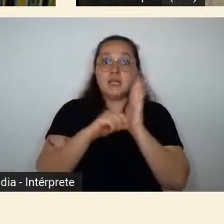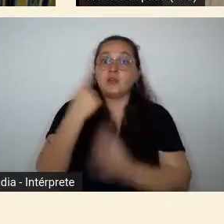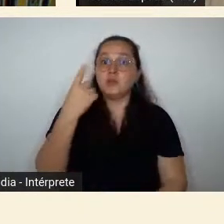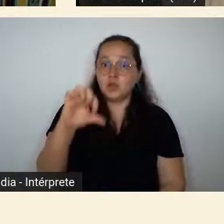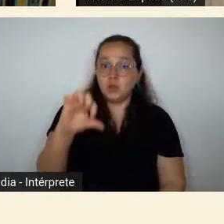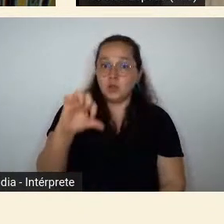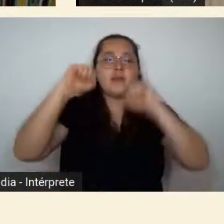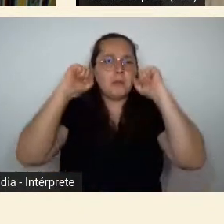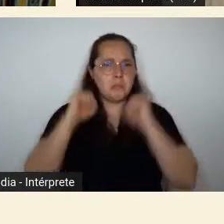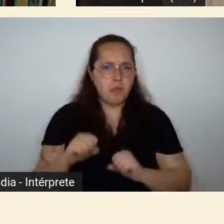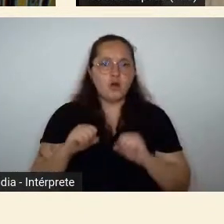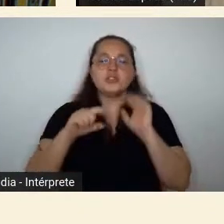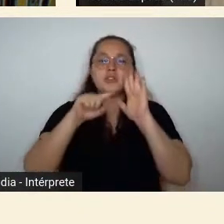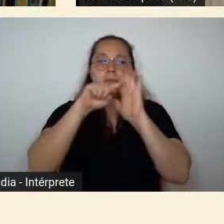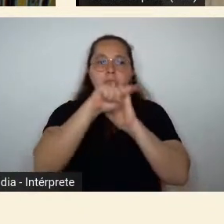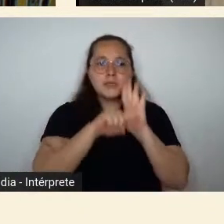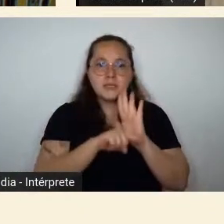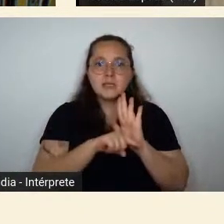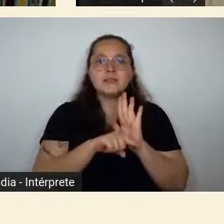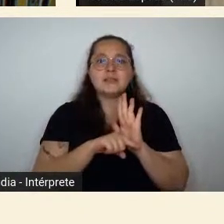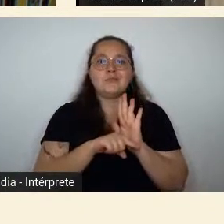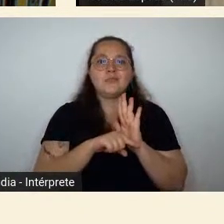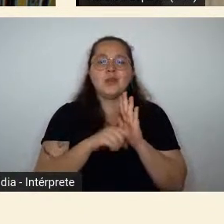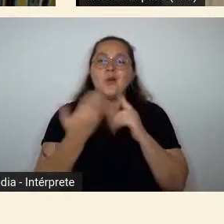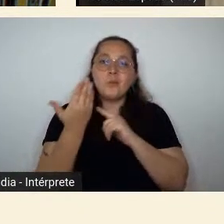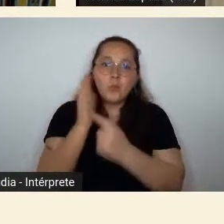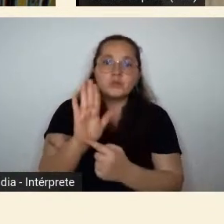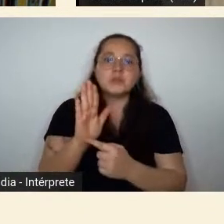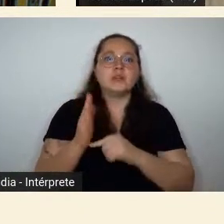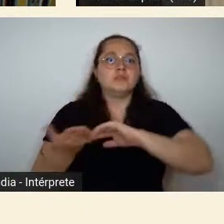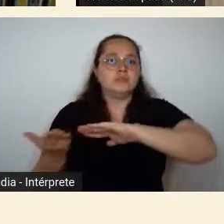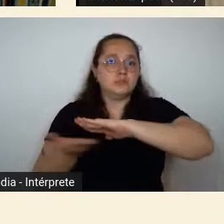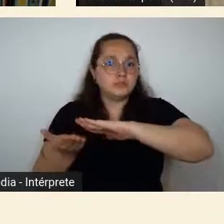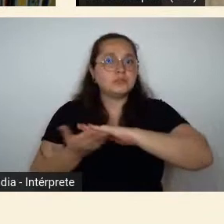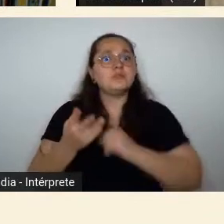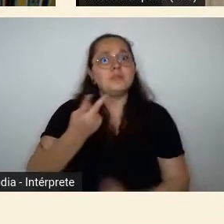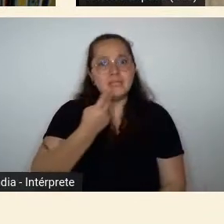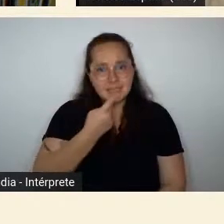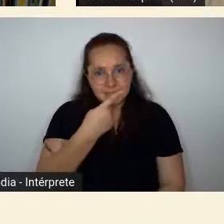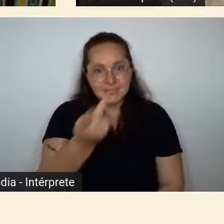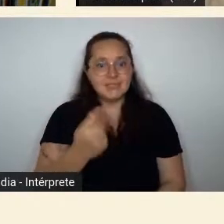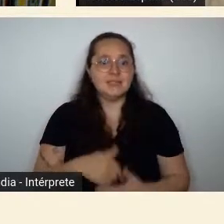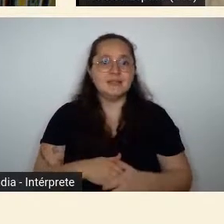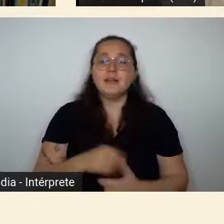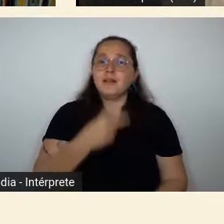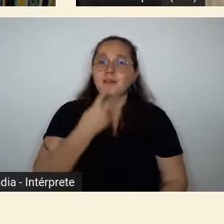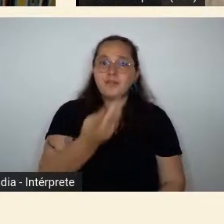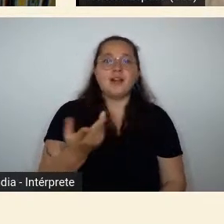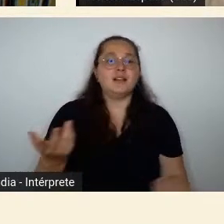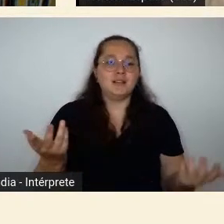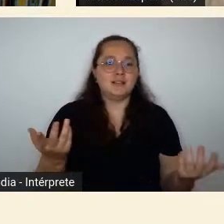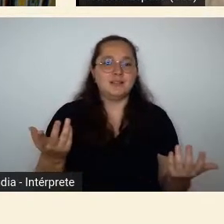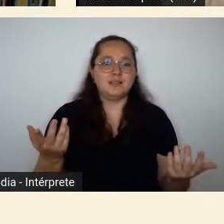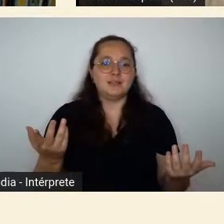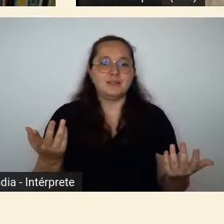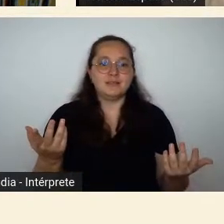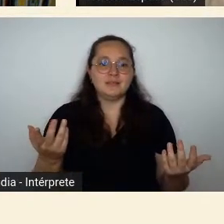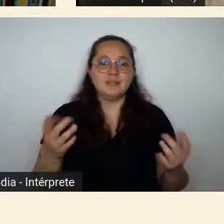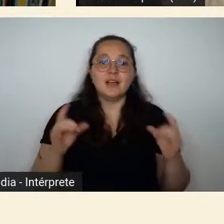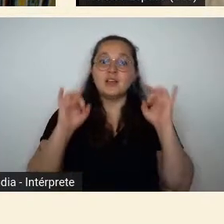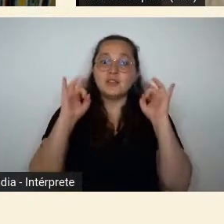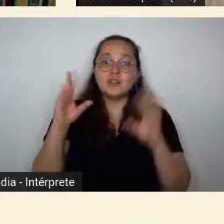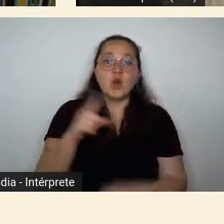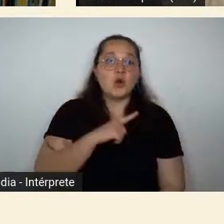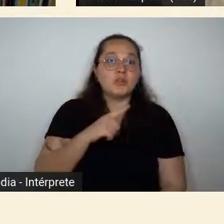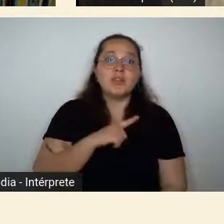pesquisas com o olhar do contemporâneo a afirmação sim da presença como disse Aracico acabou me brincando comigo só tem o Mário de